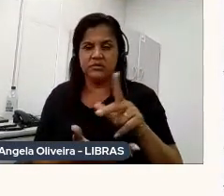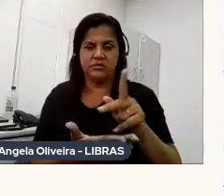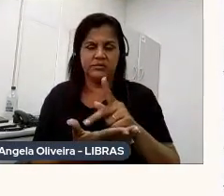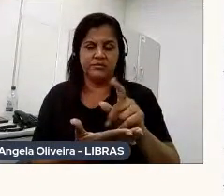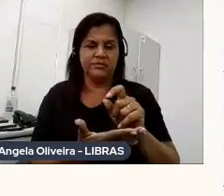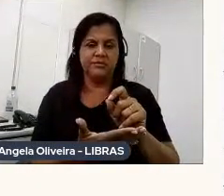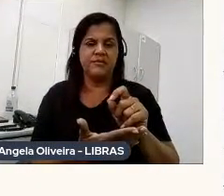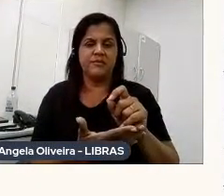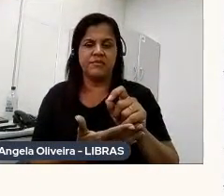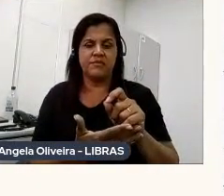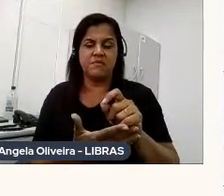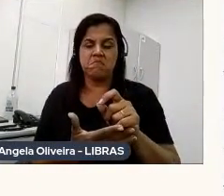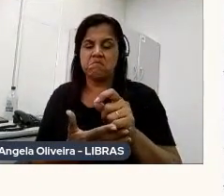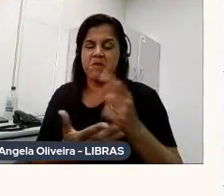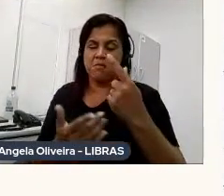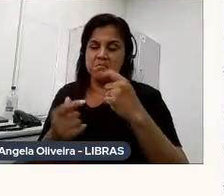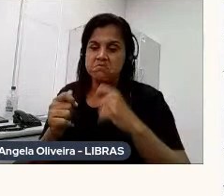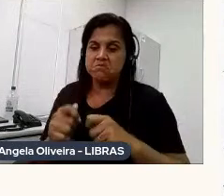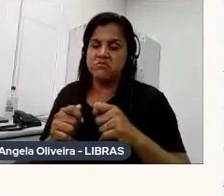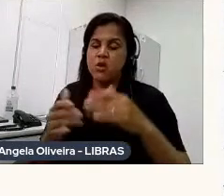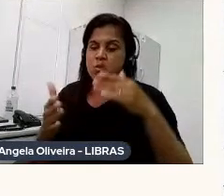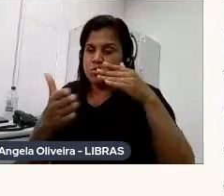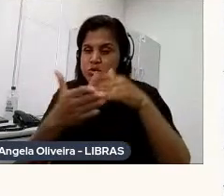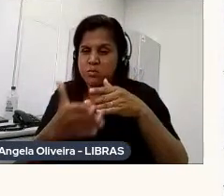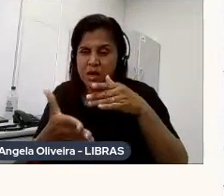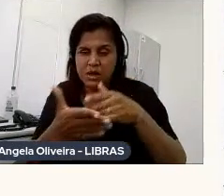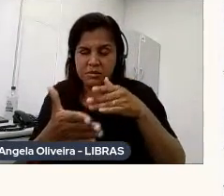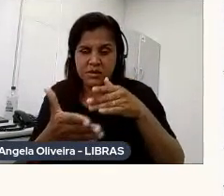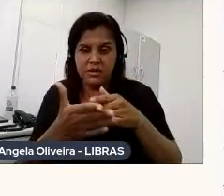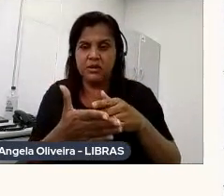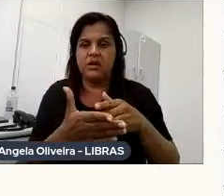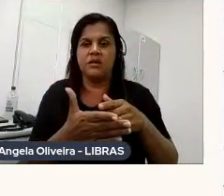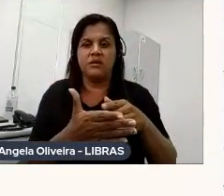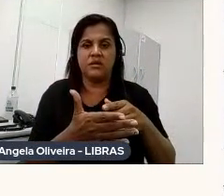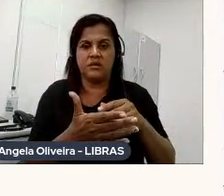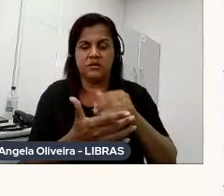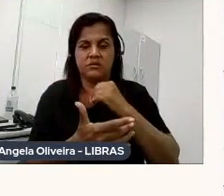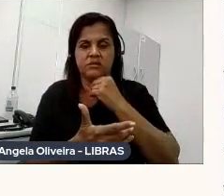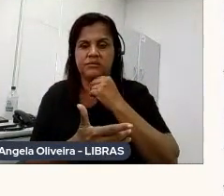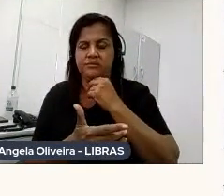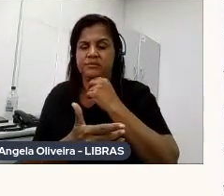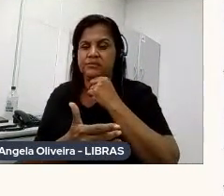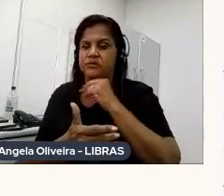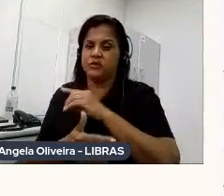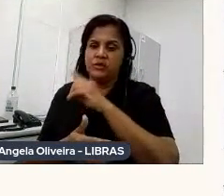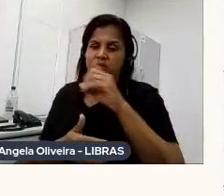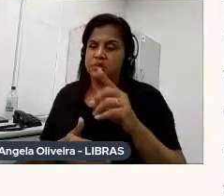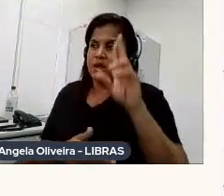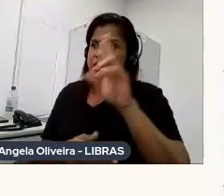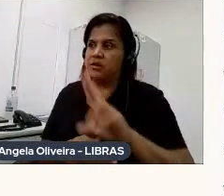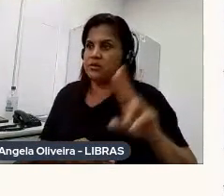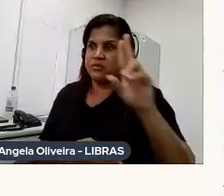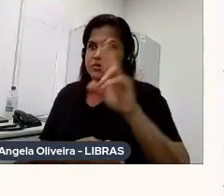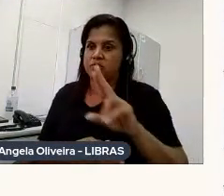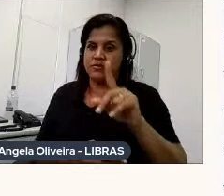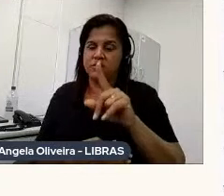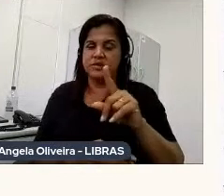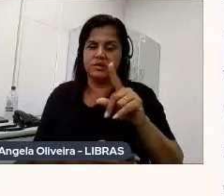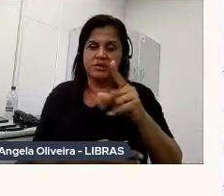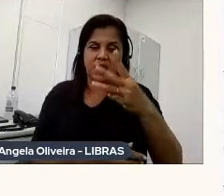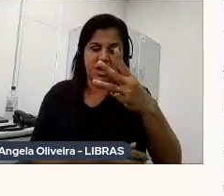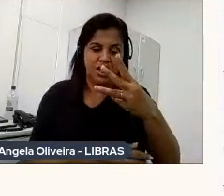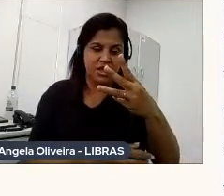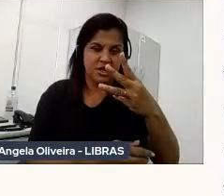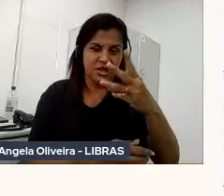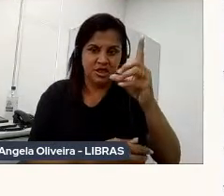muito mais limitado, né, do que, do que hoje em dia que a gente usa impressão 3D, e era um encaixe, então